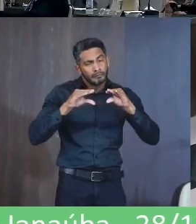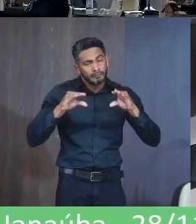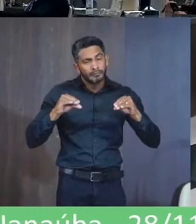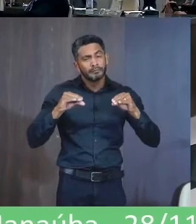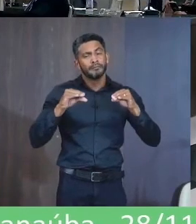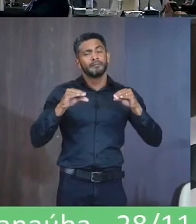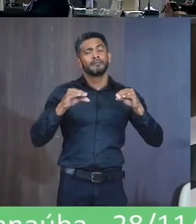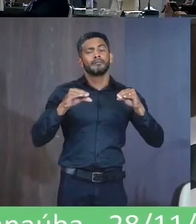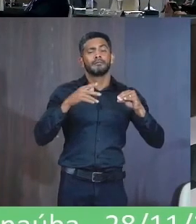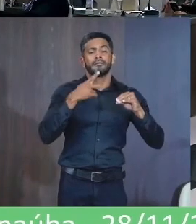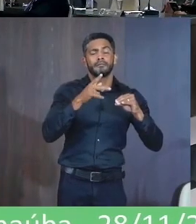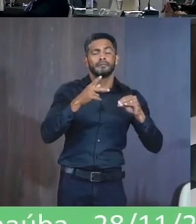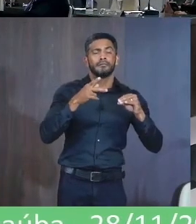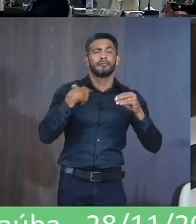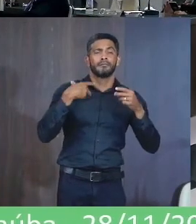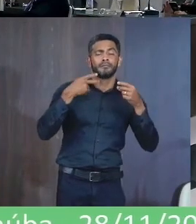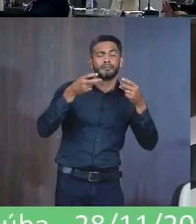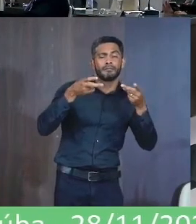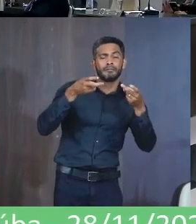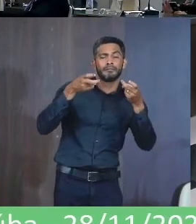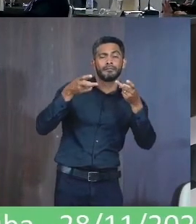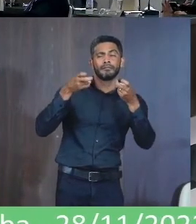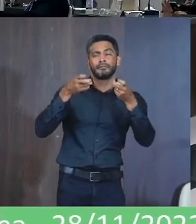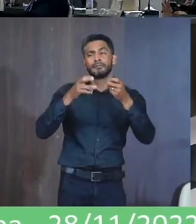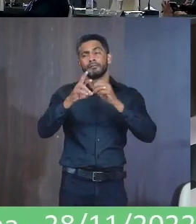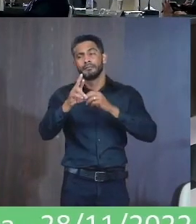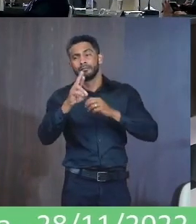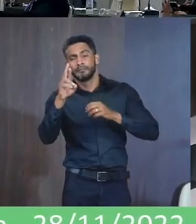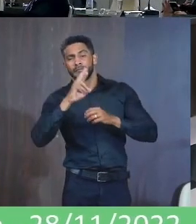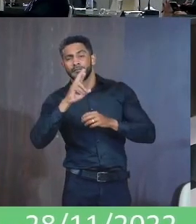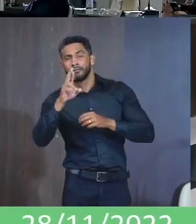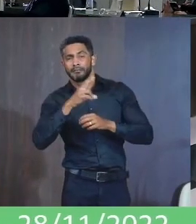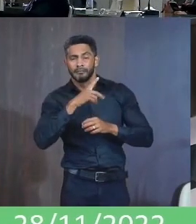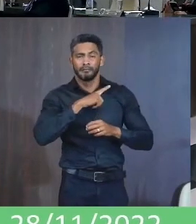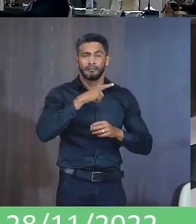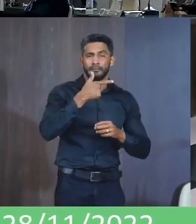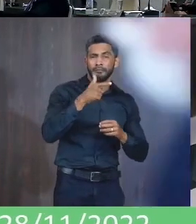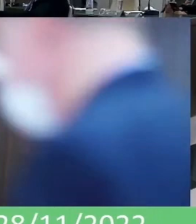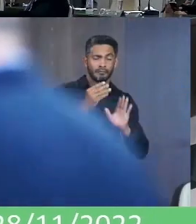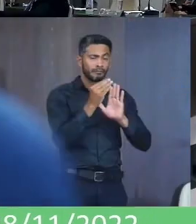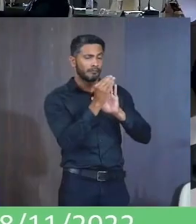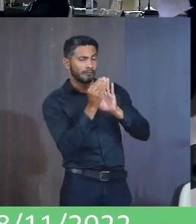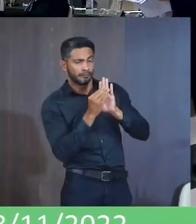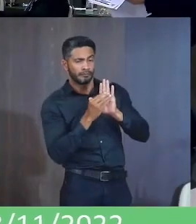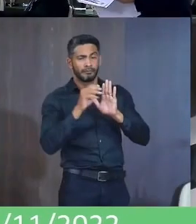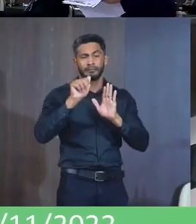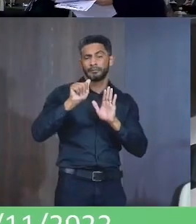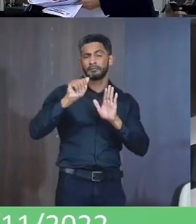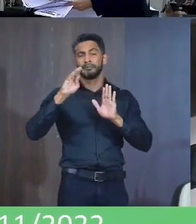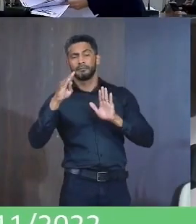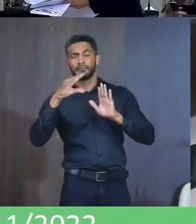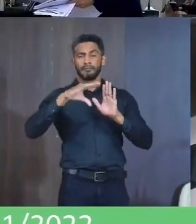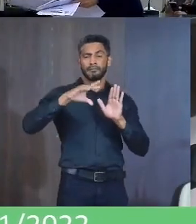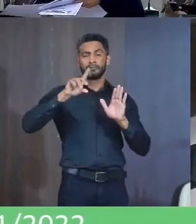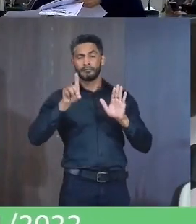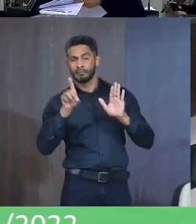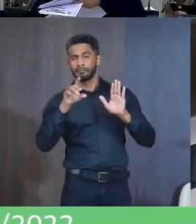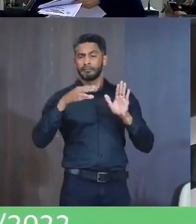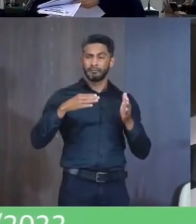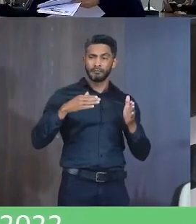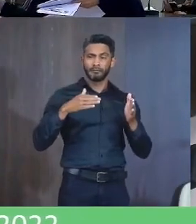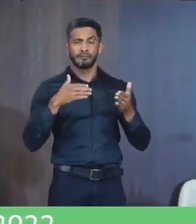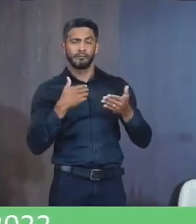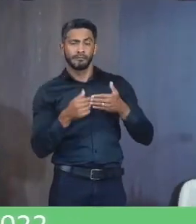Eu observei Nas respostas Que não está Atendendo O requisito A, B, C Que não atende Totalmente